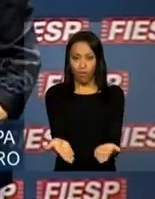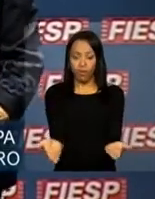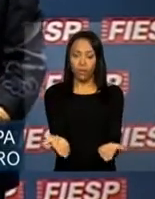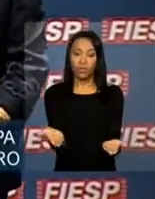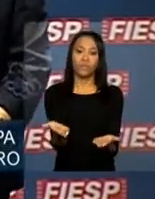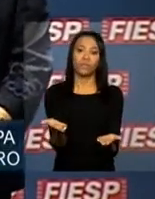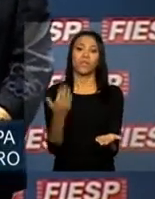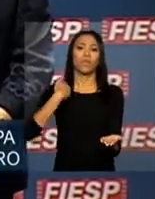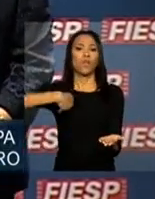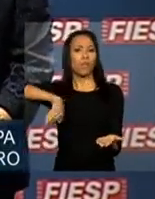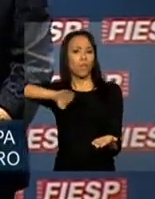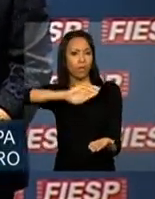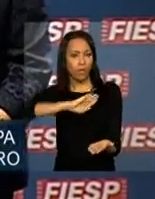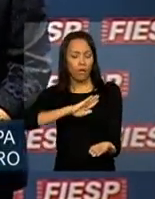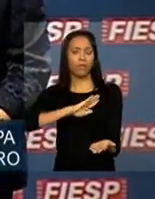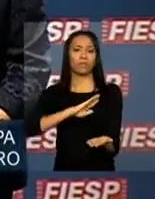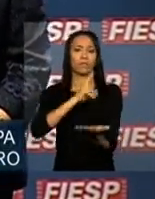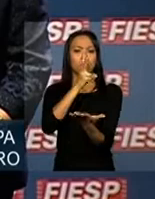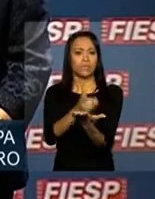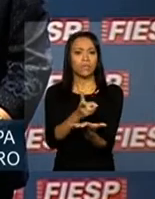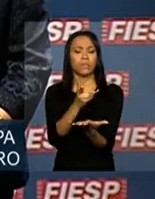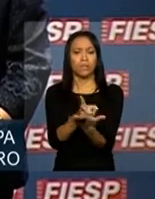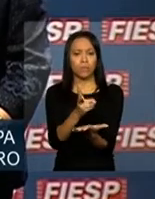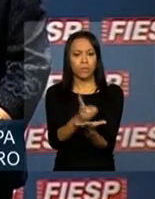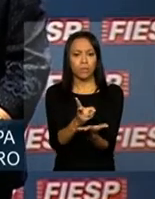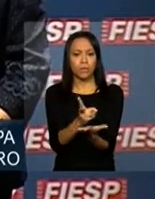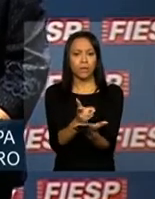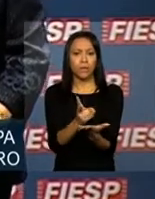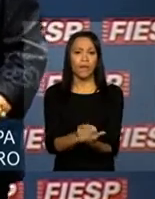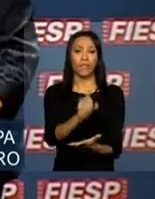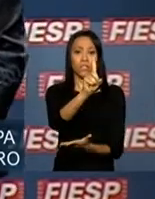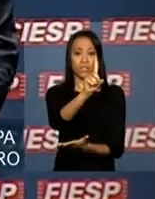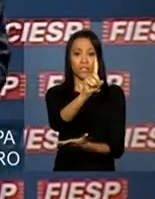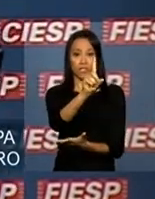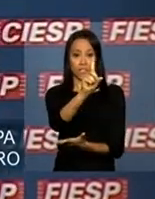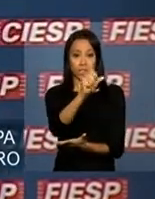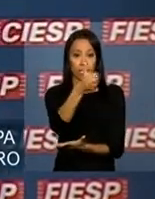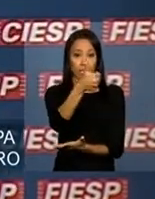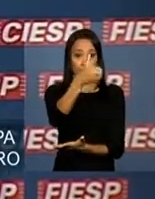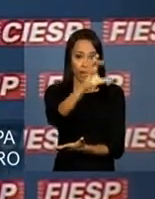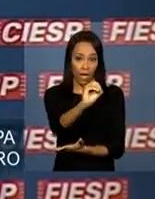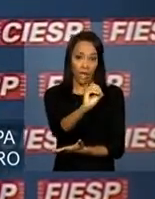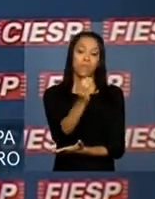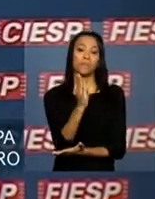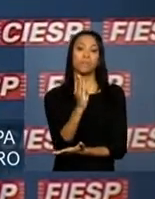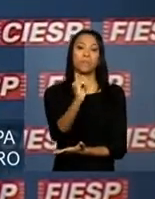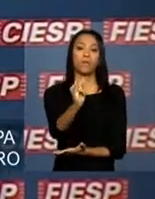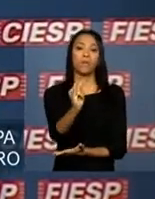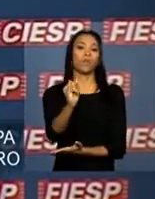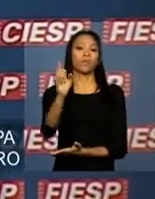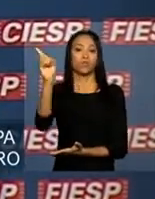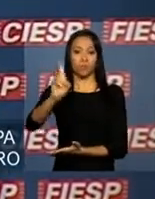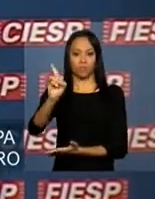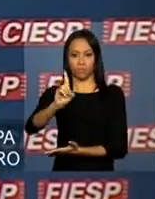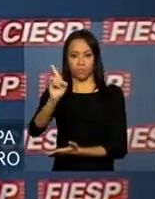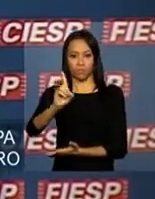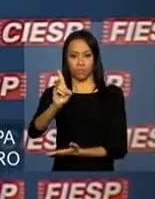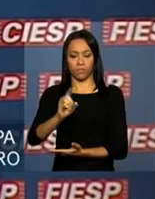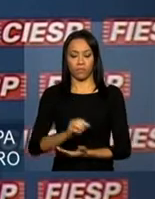corrente de comércio é da ordem de 100, de 10 bilhões de dólares.